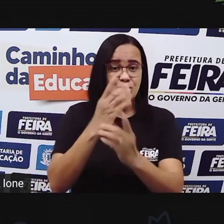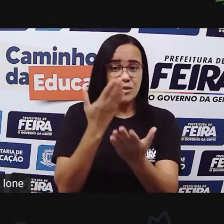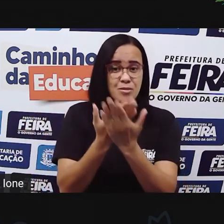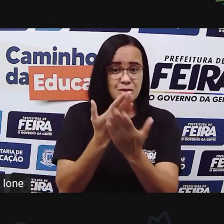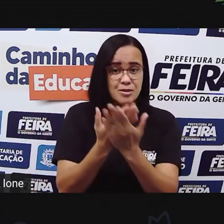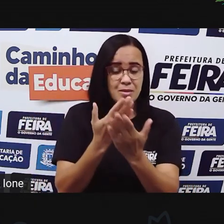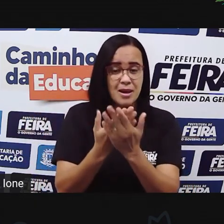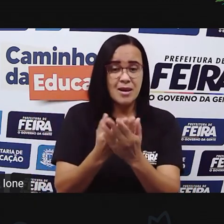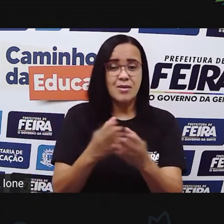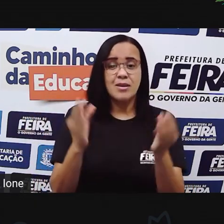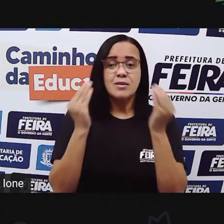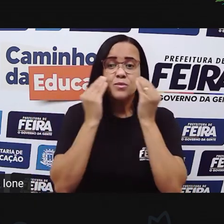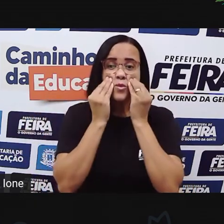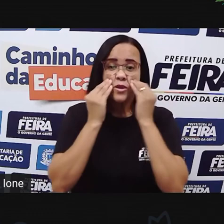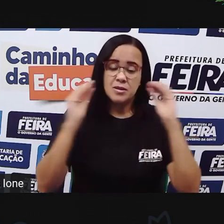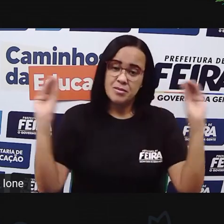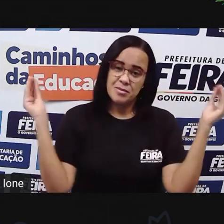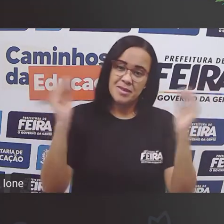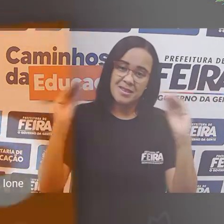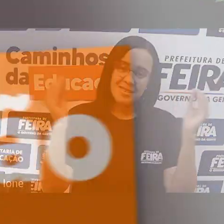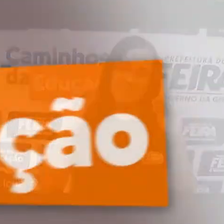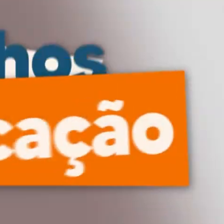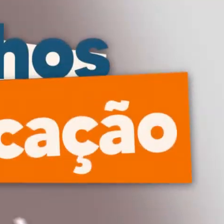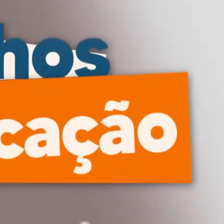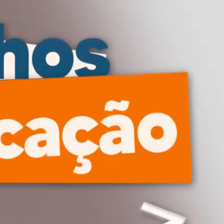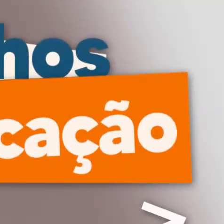beijão e até mais. Tchau, tchau.